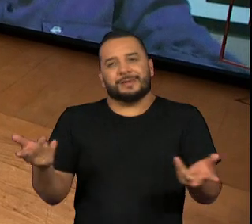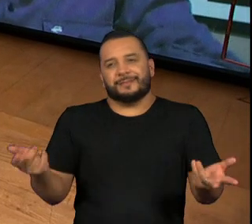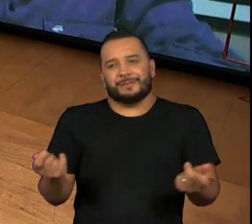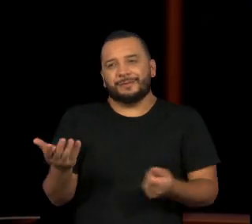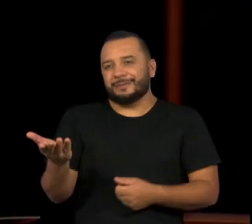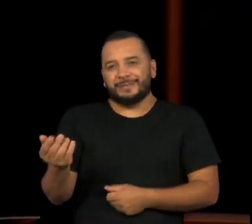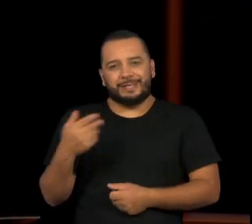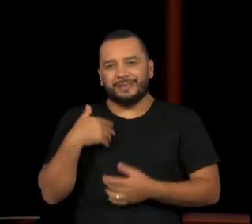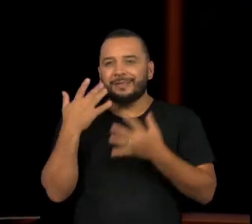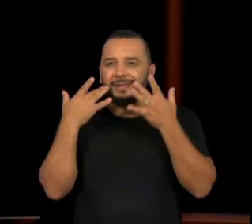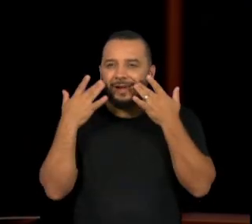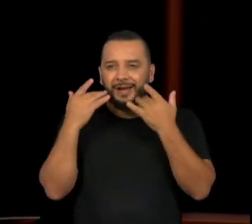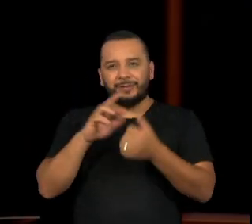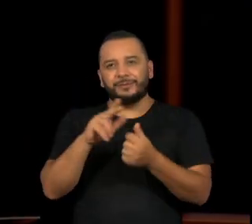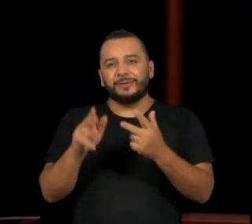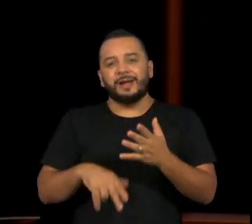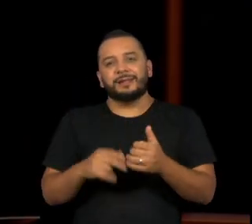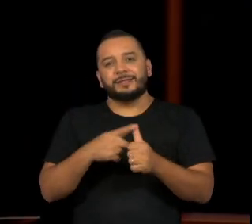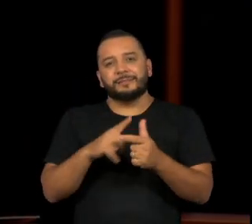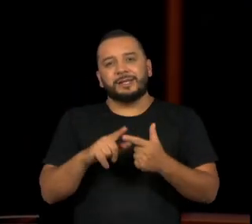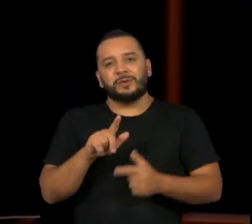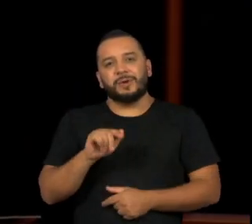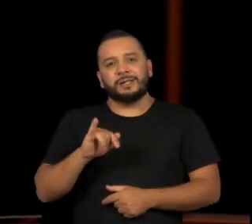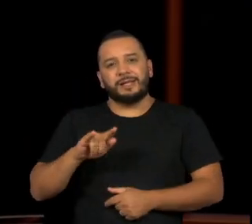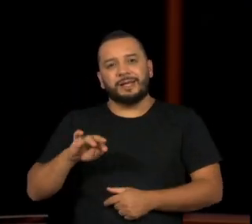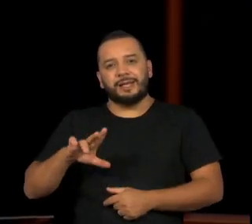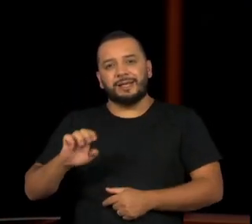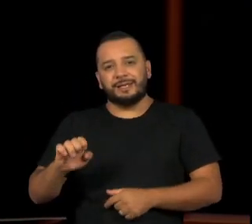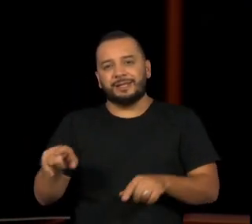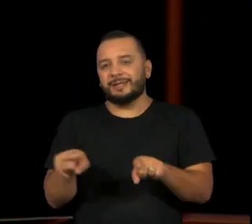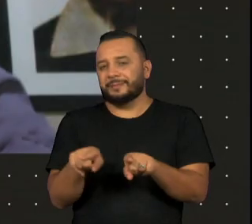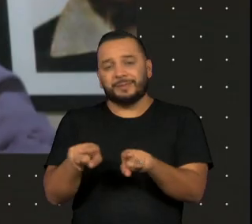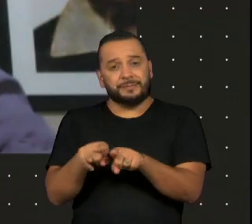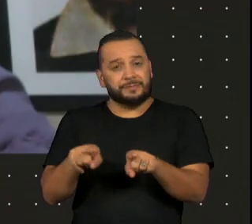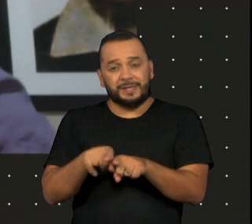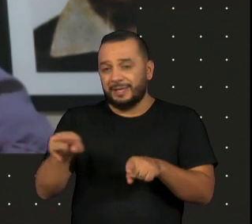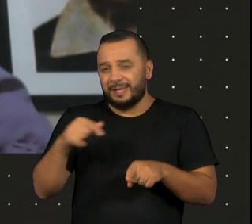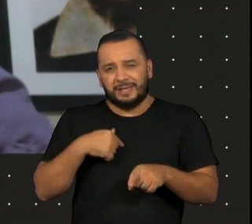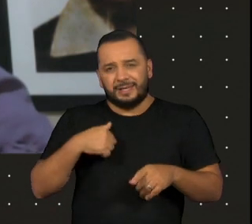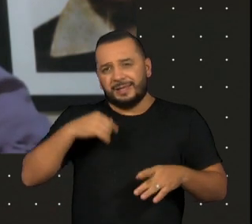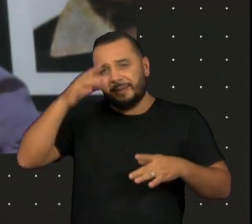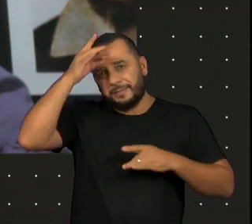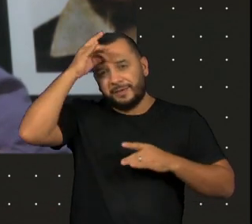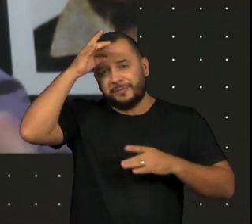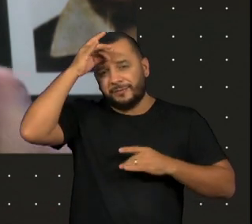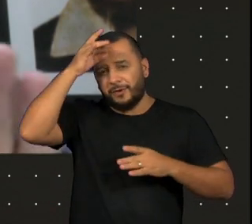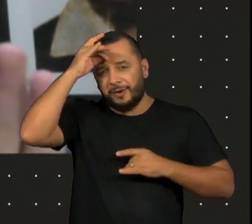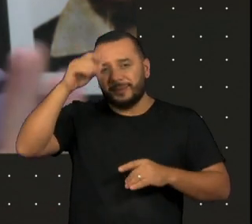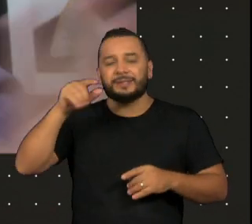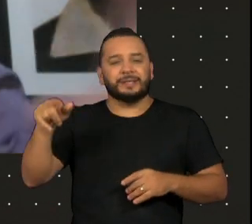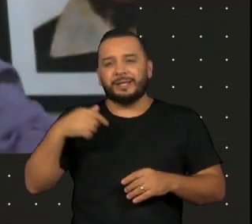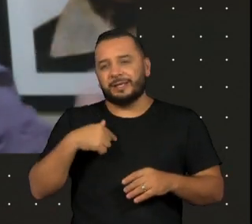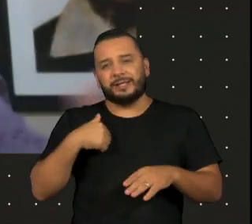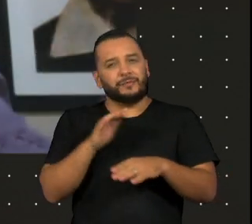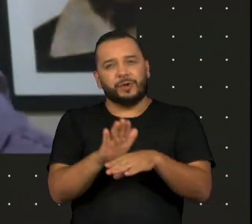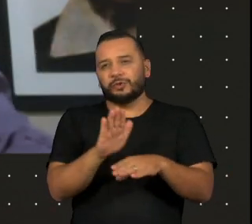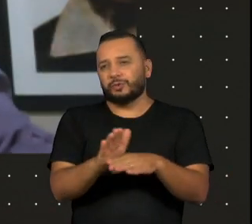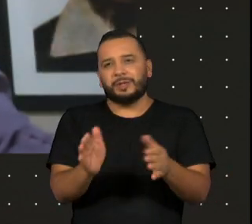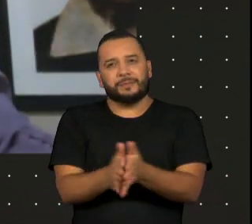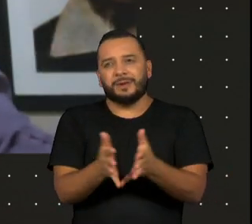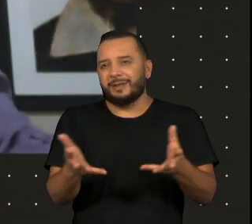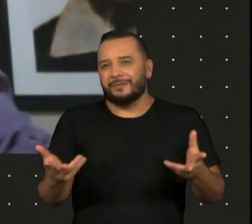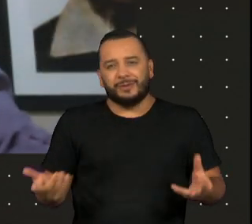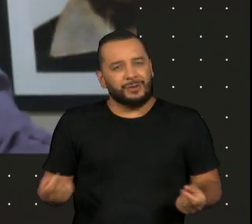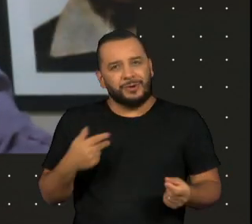peças, tanto ele quanto o Guarnieri, a dramaturgia, mas, na interpretação, acho que o Boal deu uma contribuição fantástica, porque era...